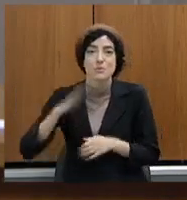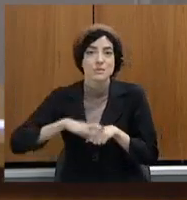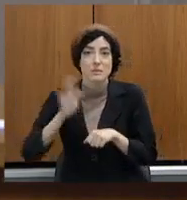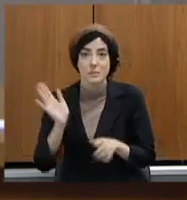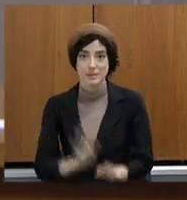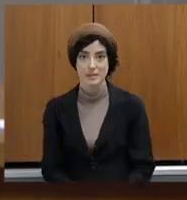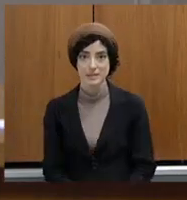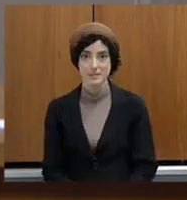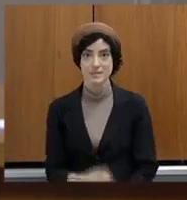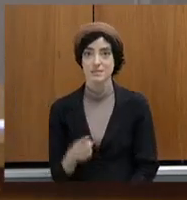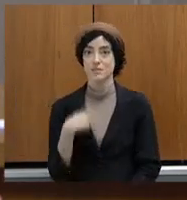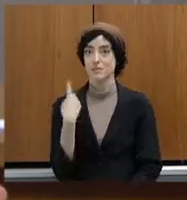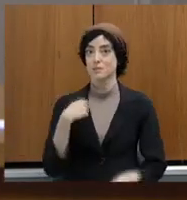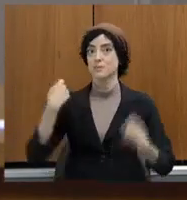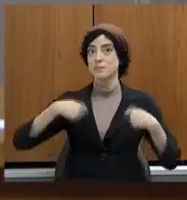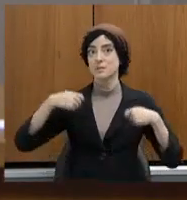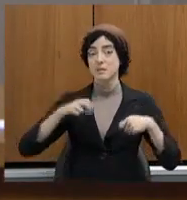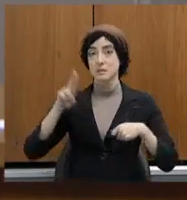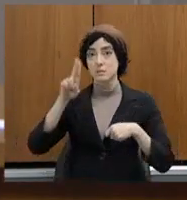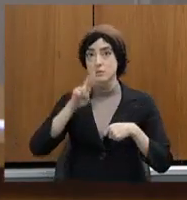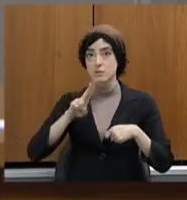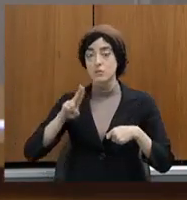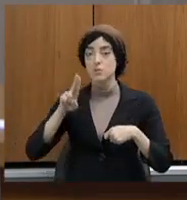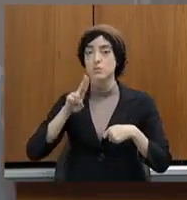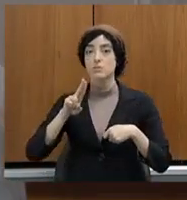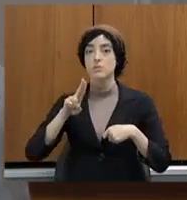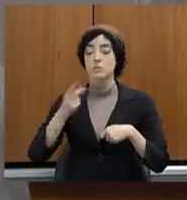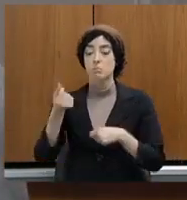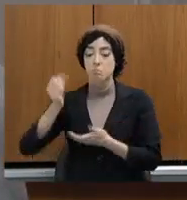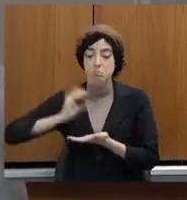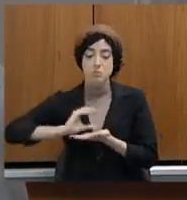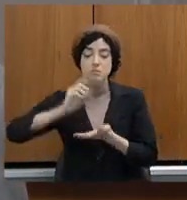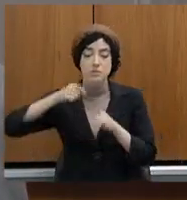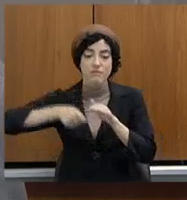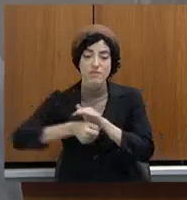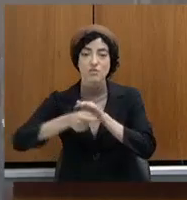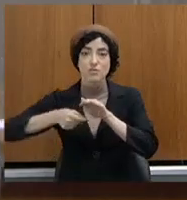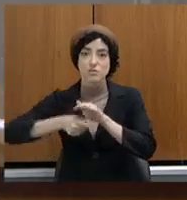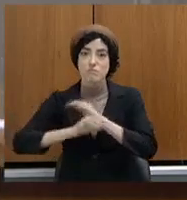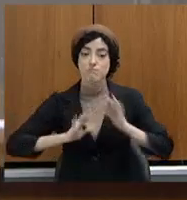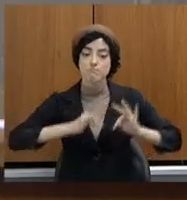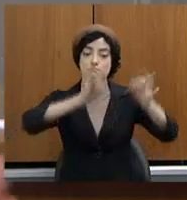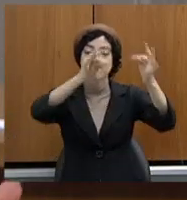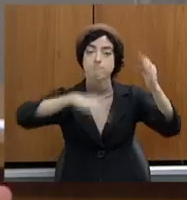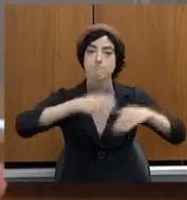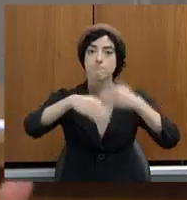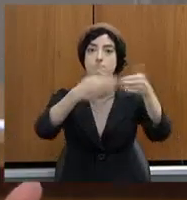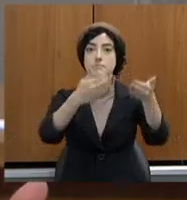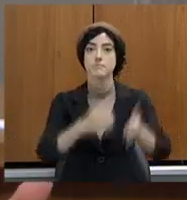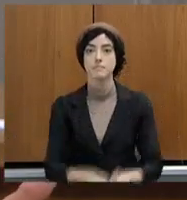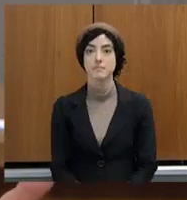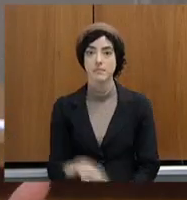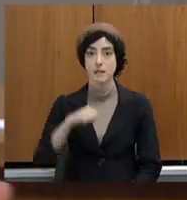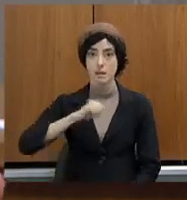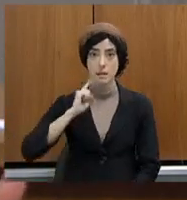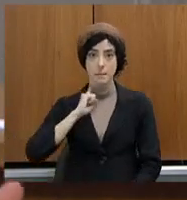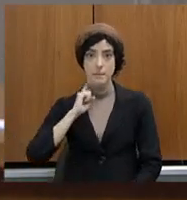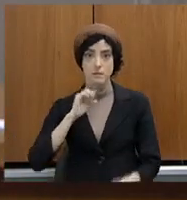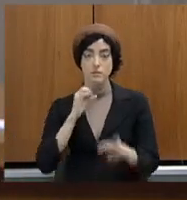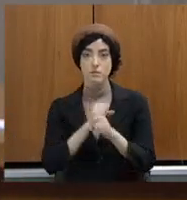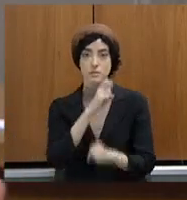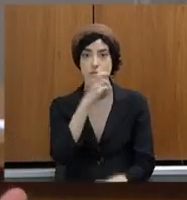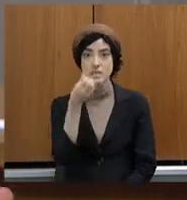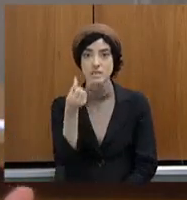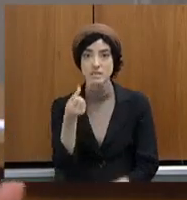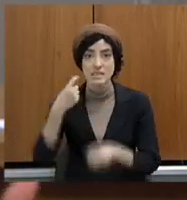investir, sim. Nós temos 853 municípios, é um sexto do Brasil. E nós não vamos conseguir, em